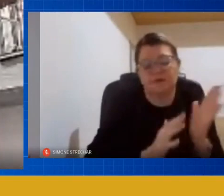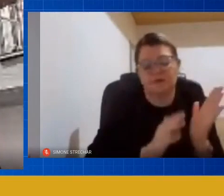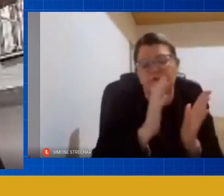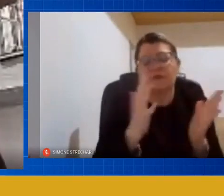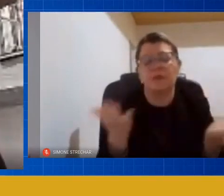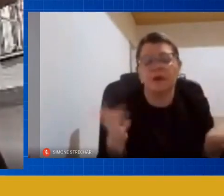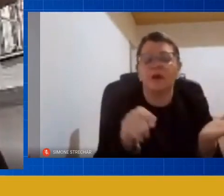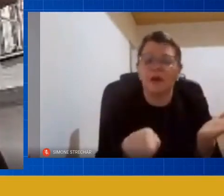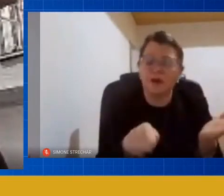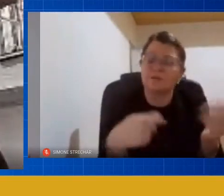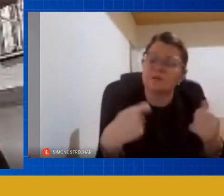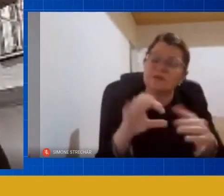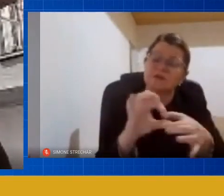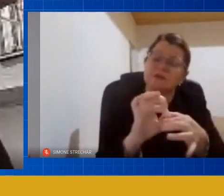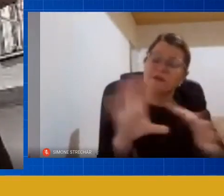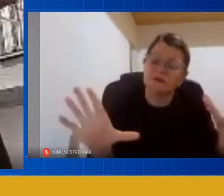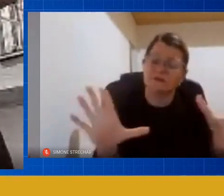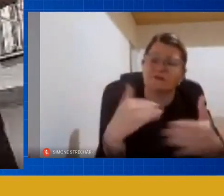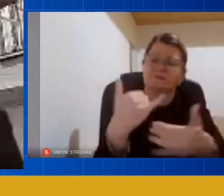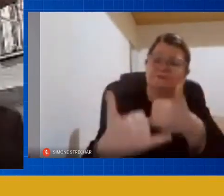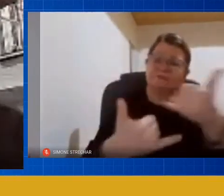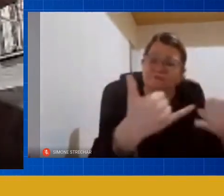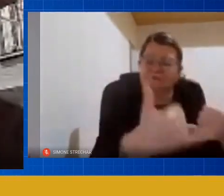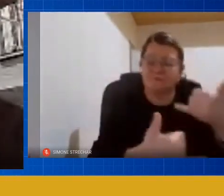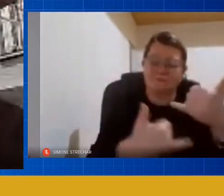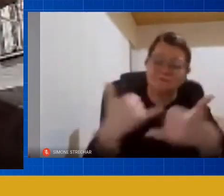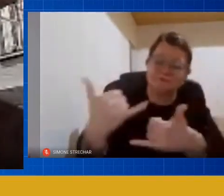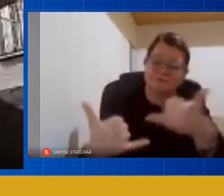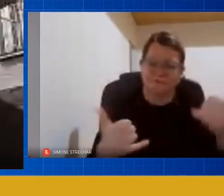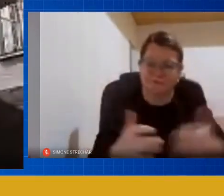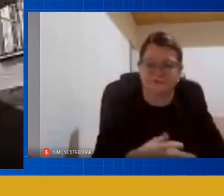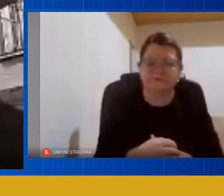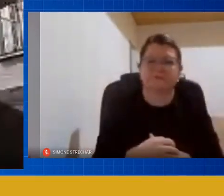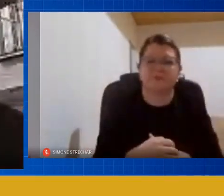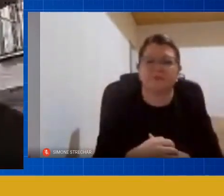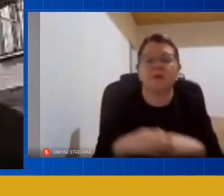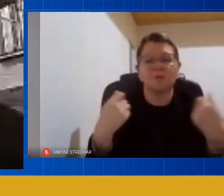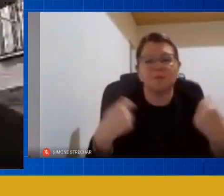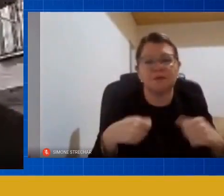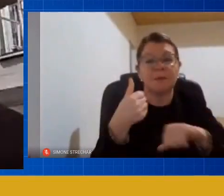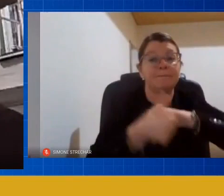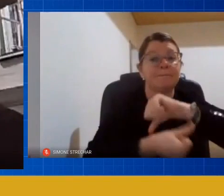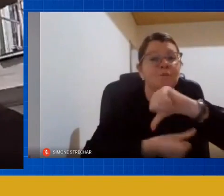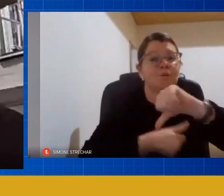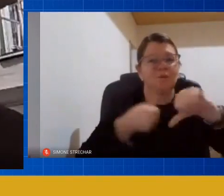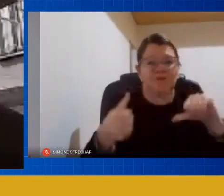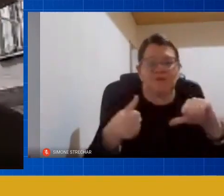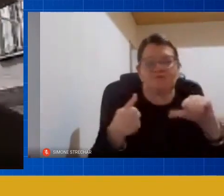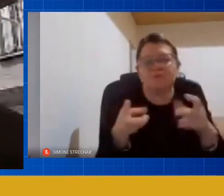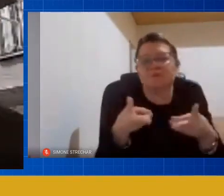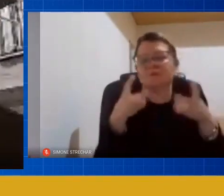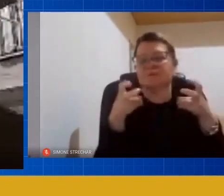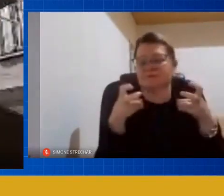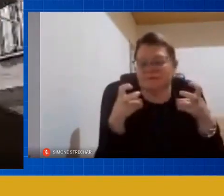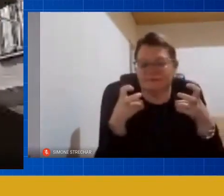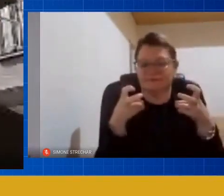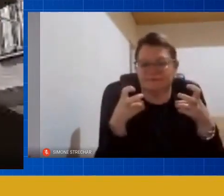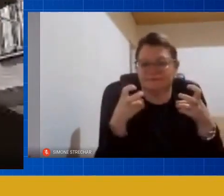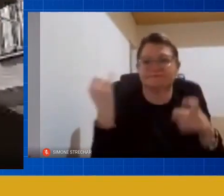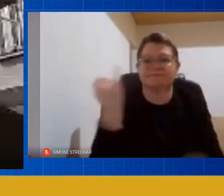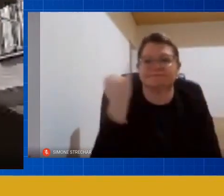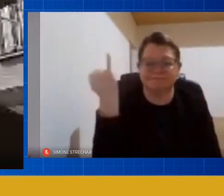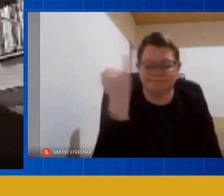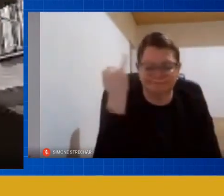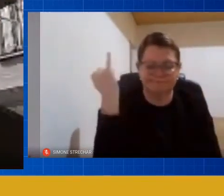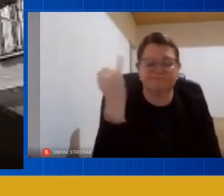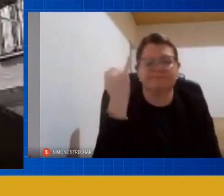livremente brincando e aí então por isso mudar o olhar vai ser fundamental eu acho que isso vai ser uma